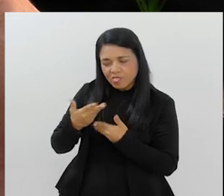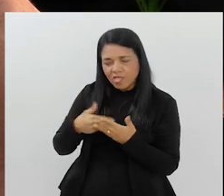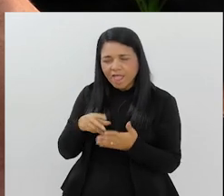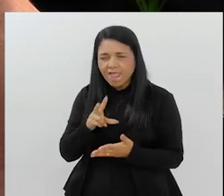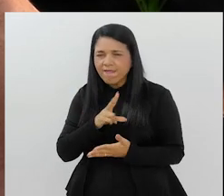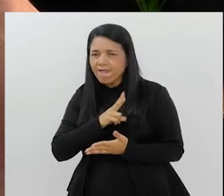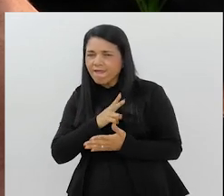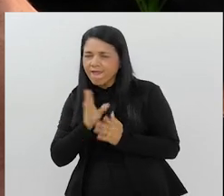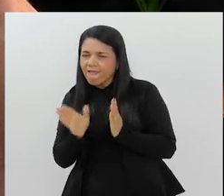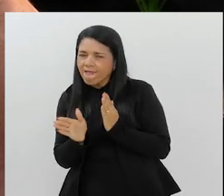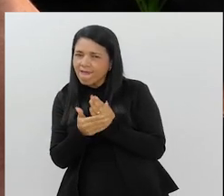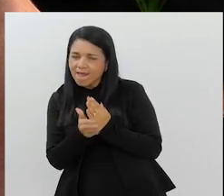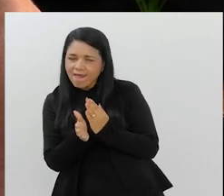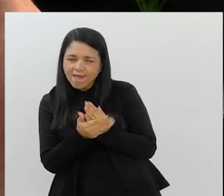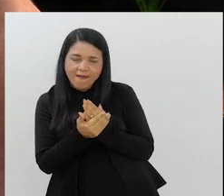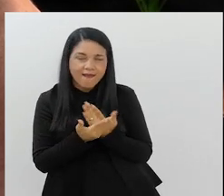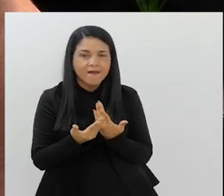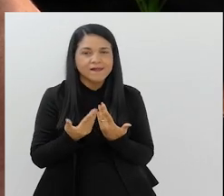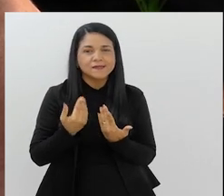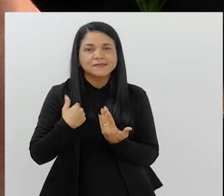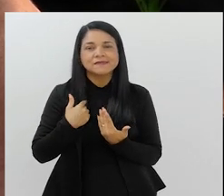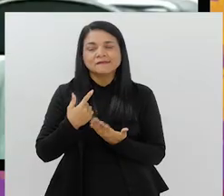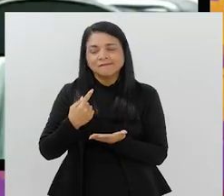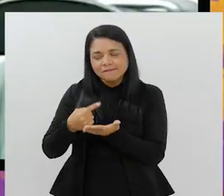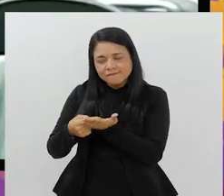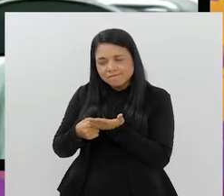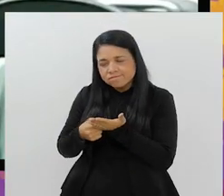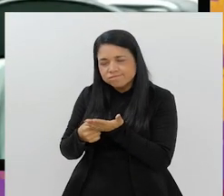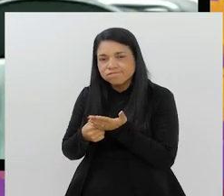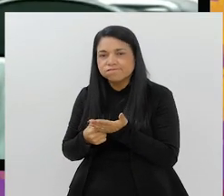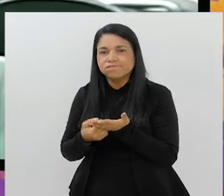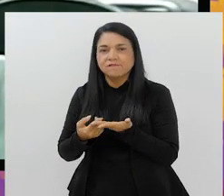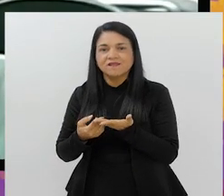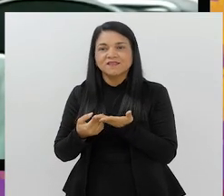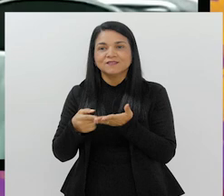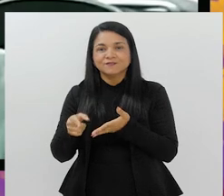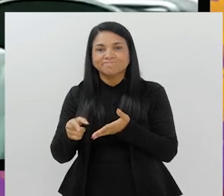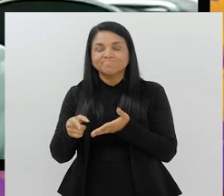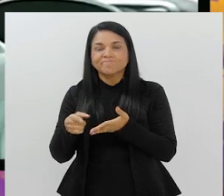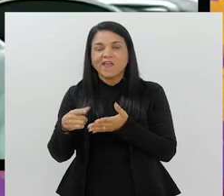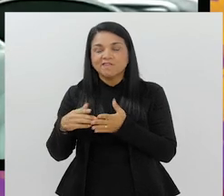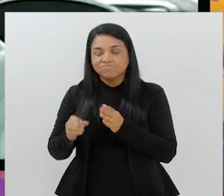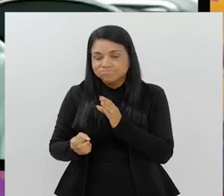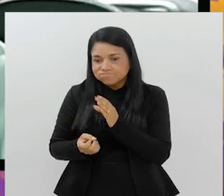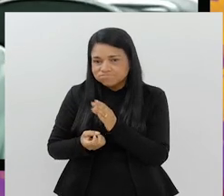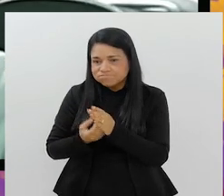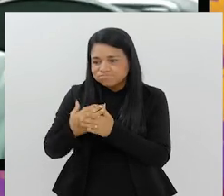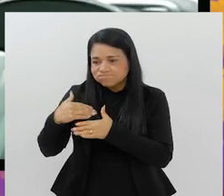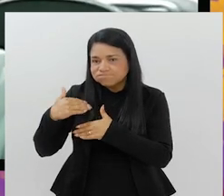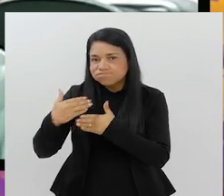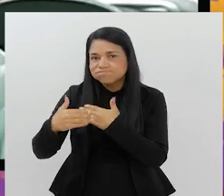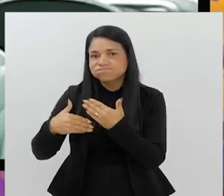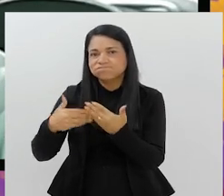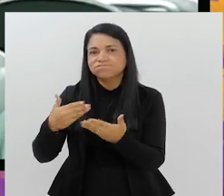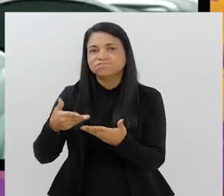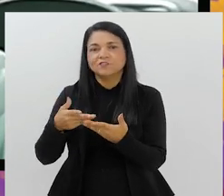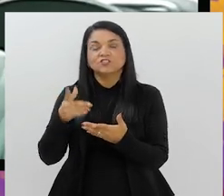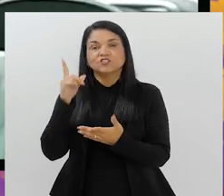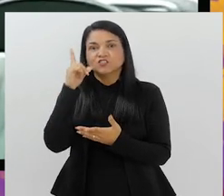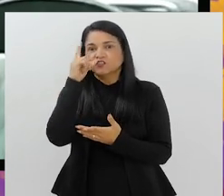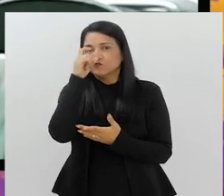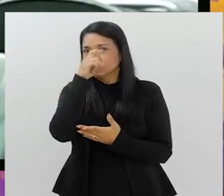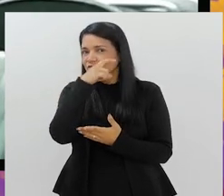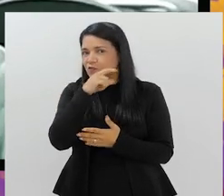envolvimento pessoal, de comprometimento mútuo, isso vai criando um feudo, e cada vez é mais